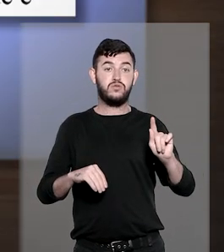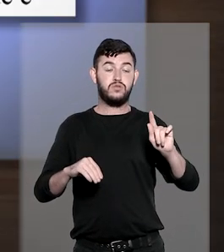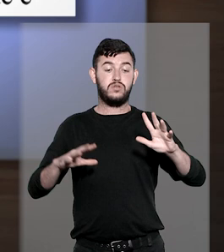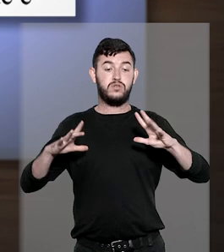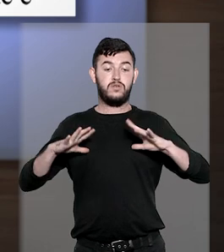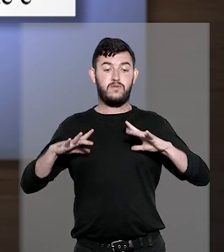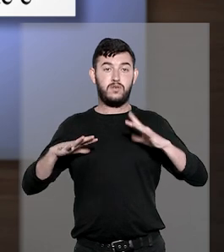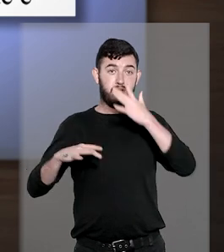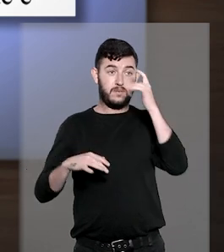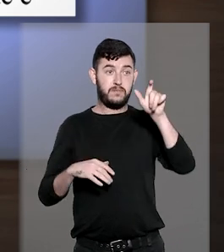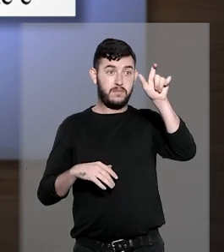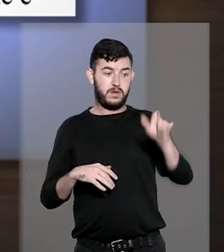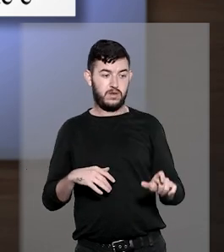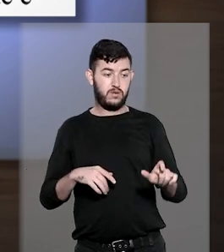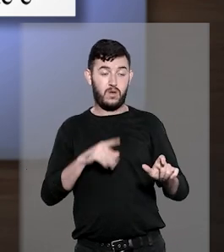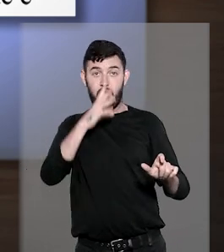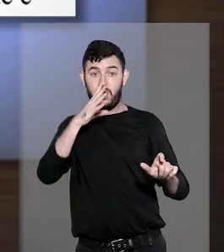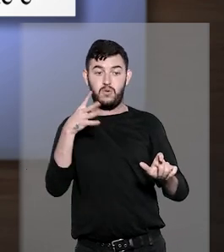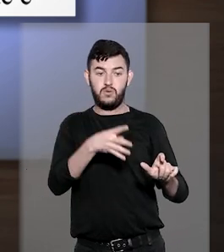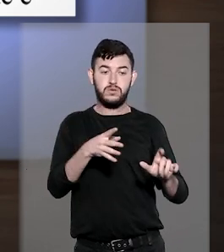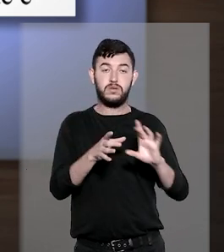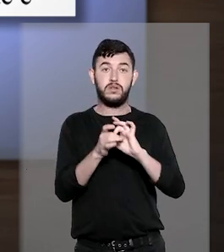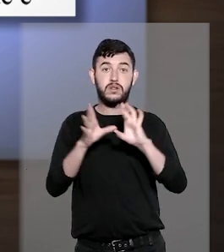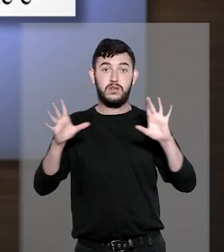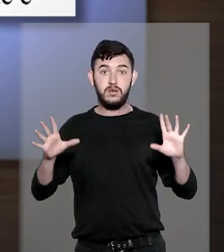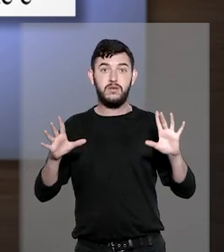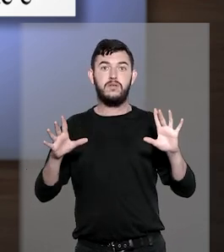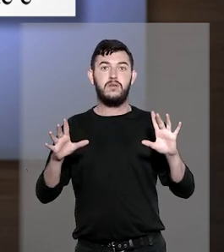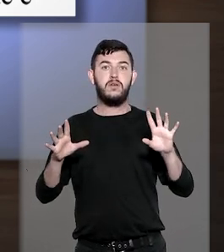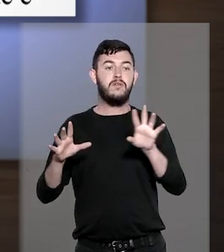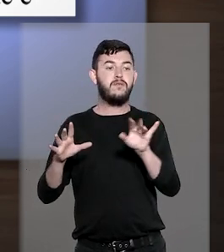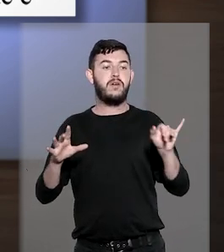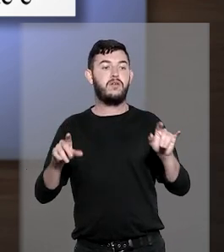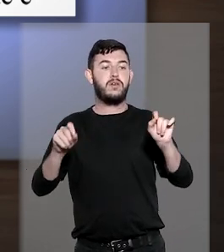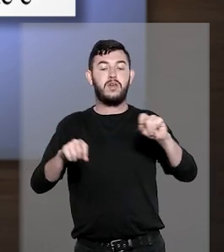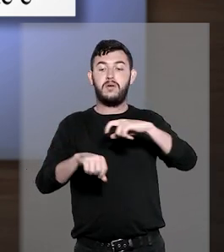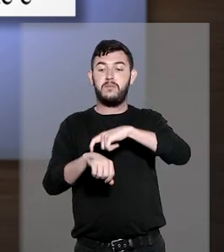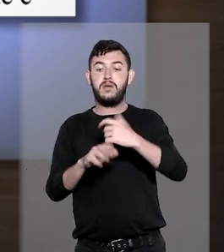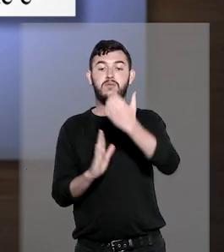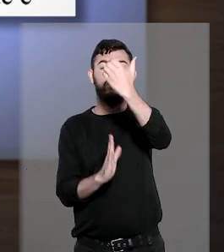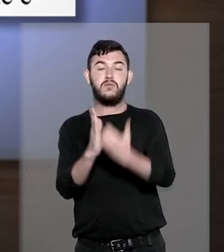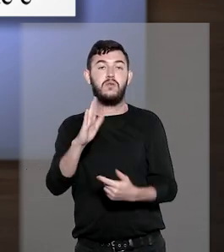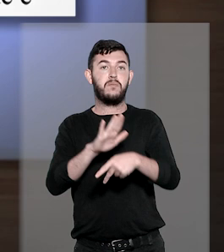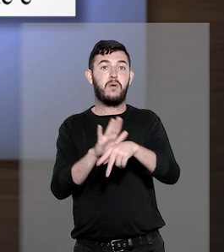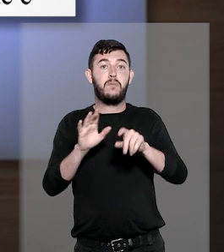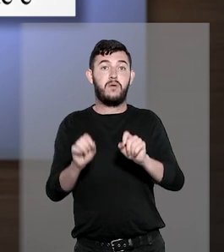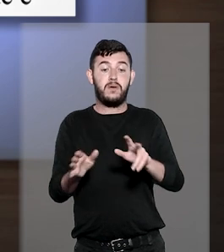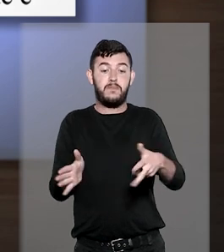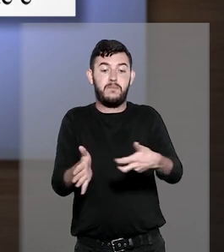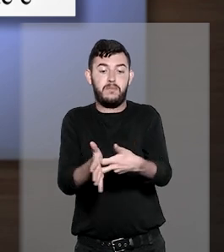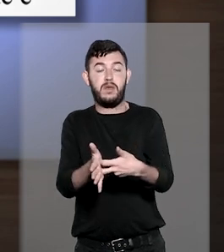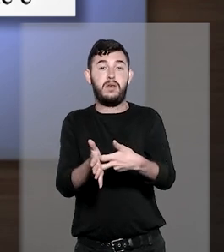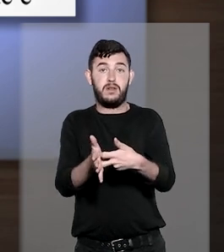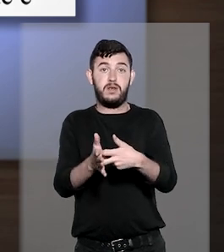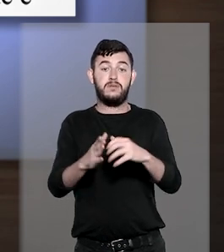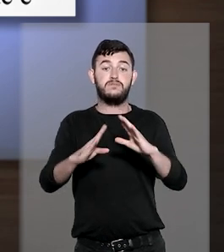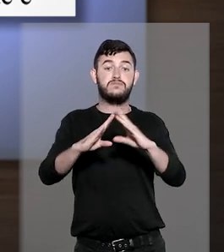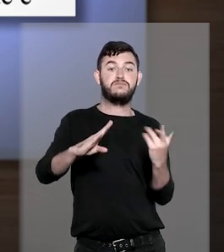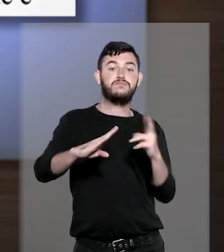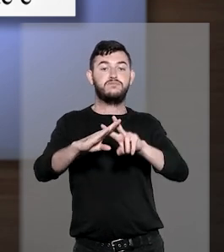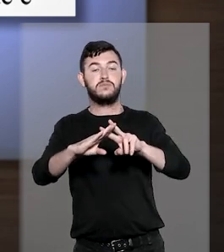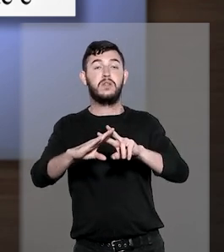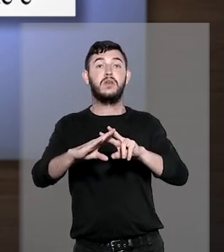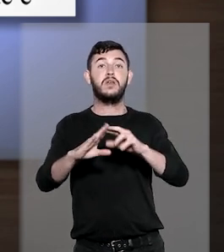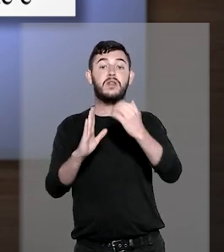libertatis do acusado, deve ser reconhecido como período a ser descontado da pena privativa de liberdade e da medida de